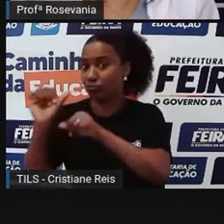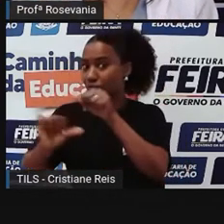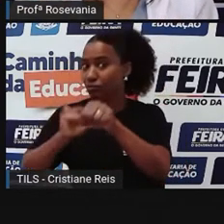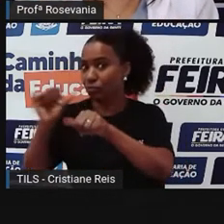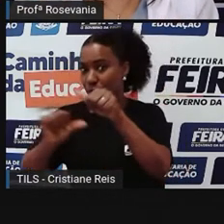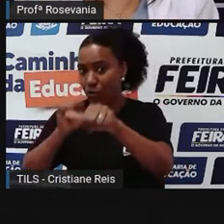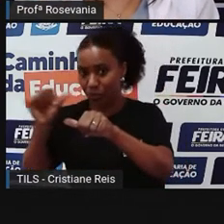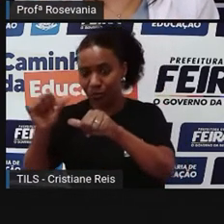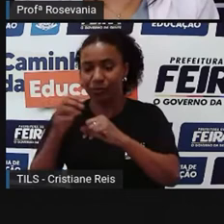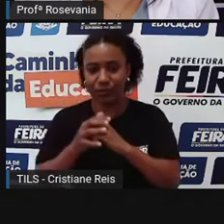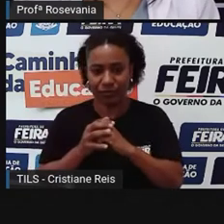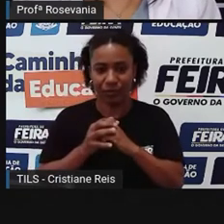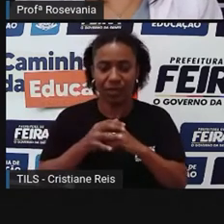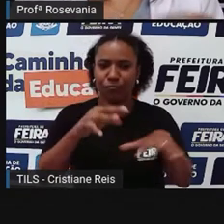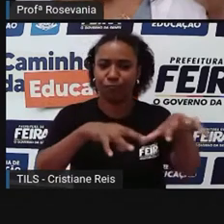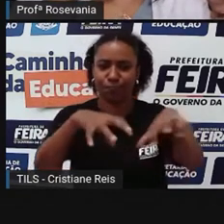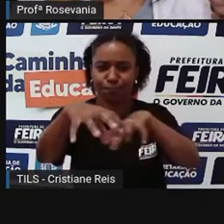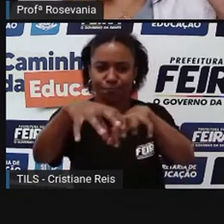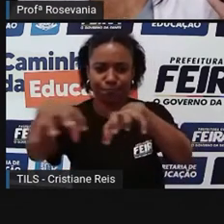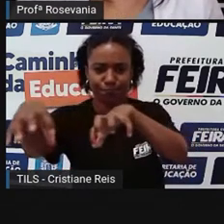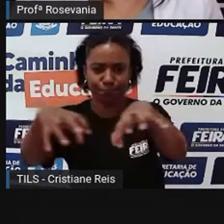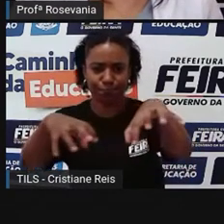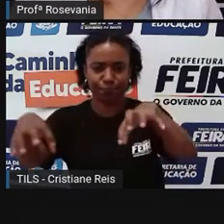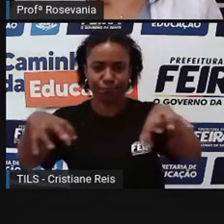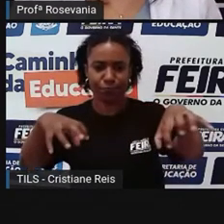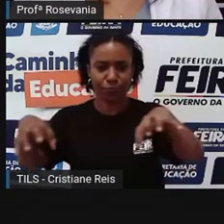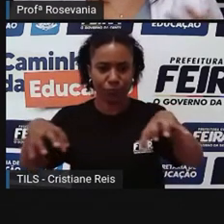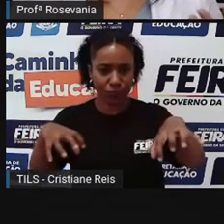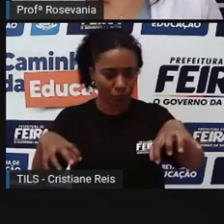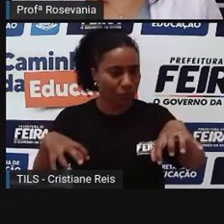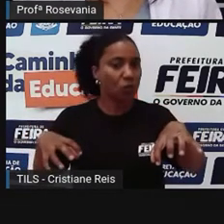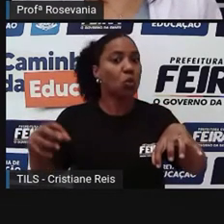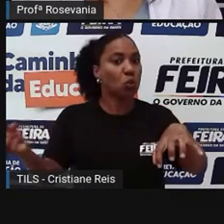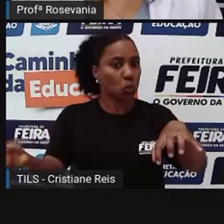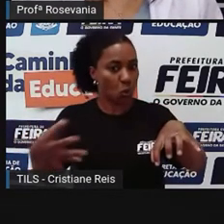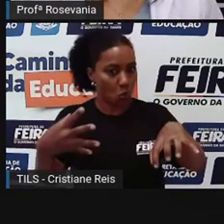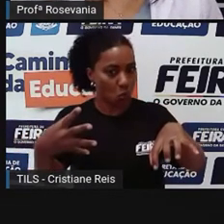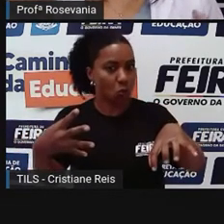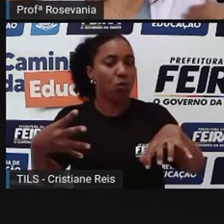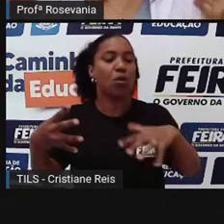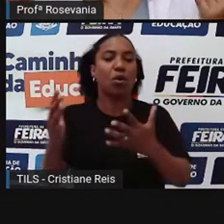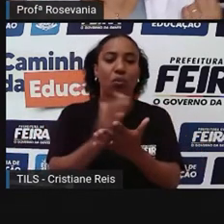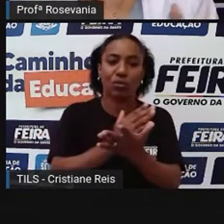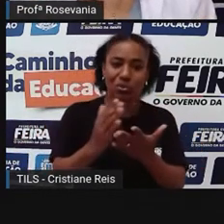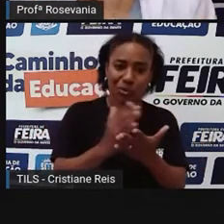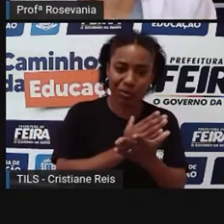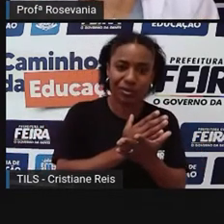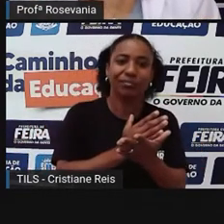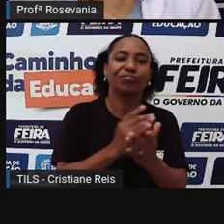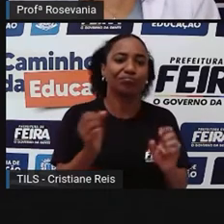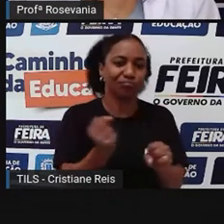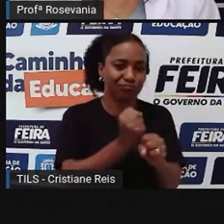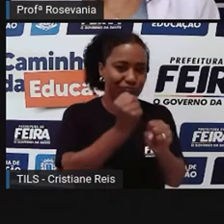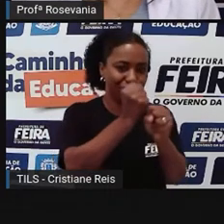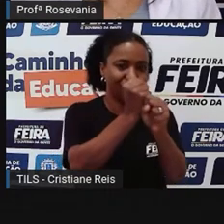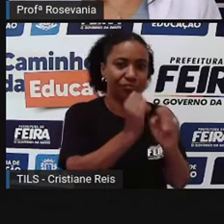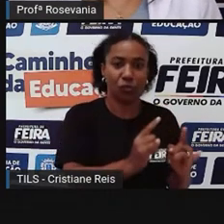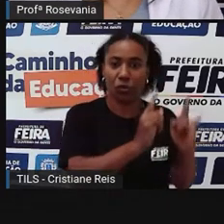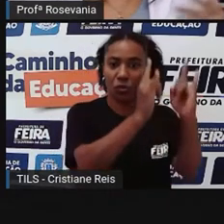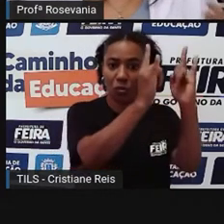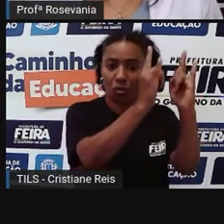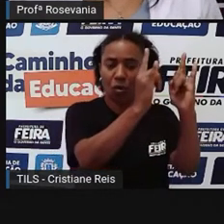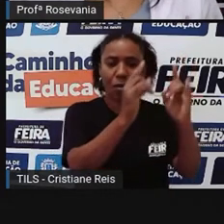coisas ali para aquele espaço, algumas coisas ficam, como os prédios, né, as características de algumas praças,